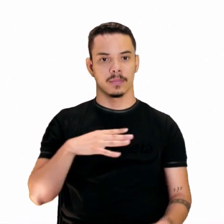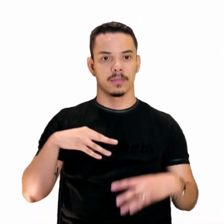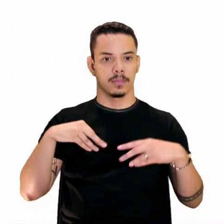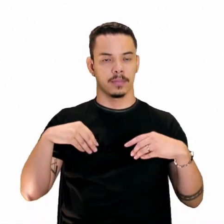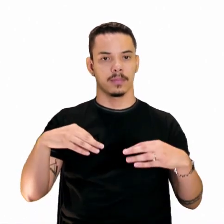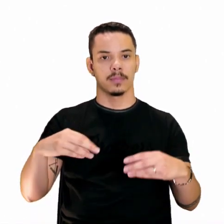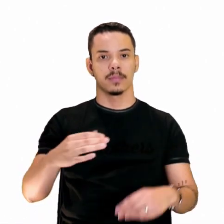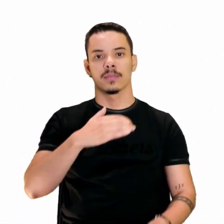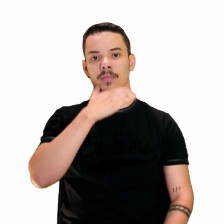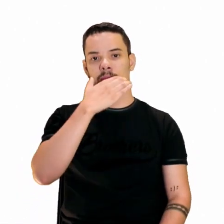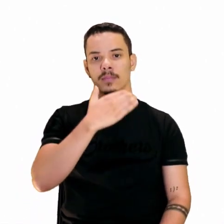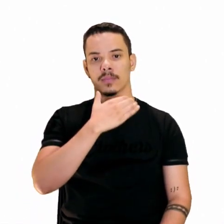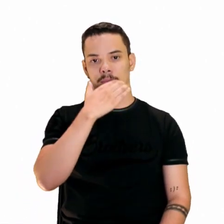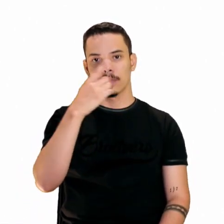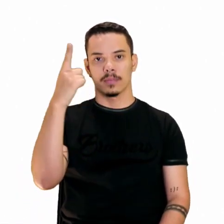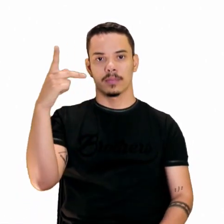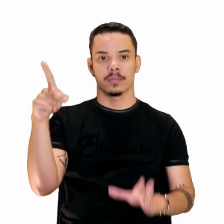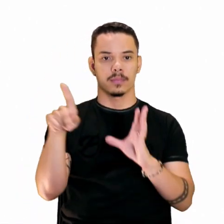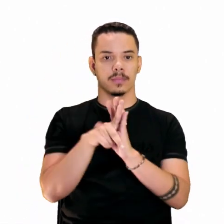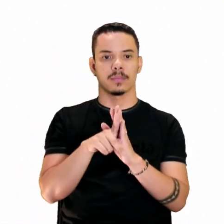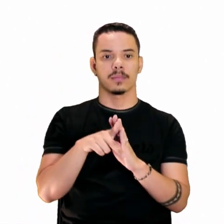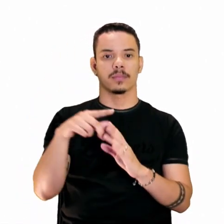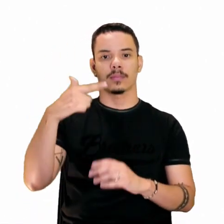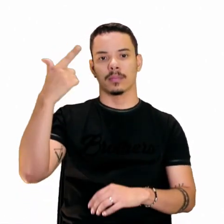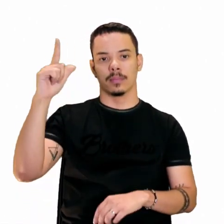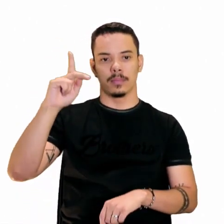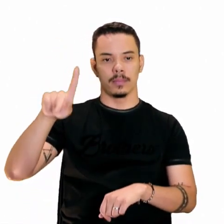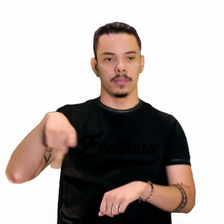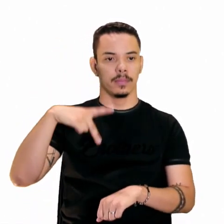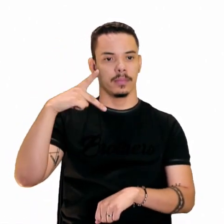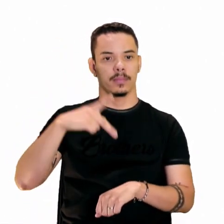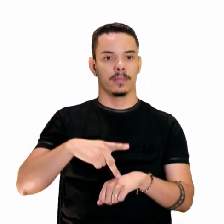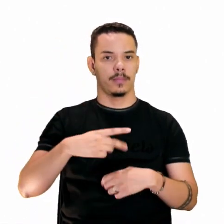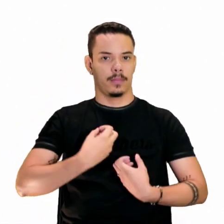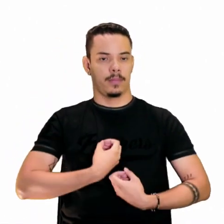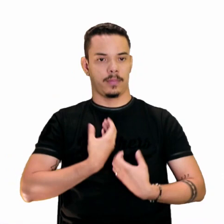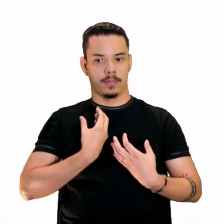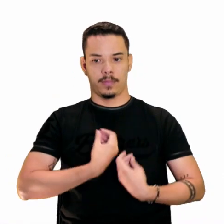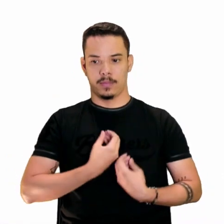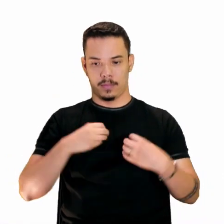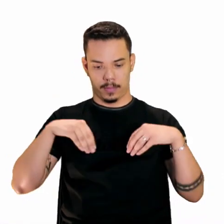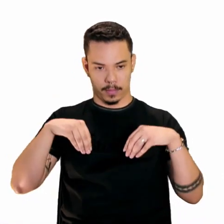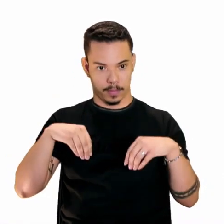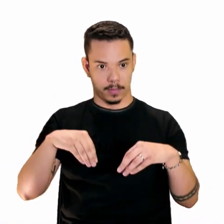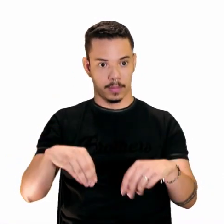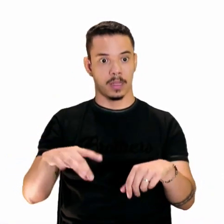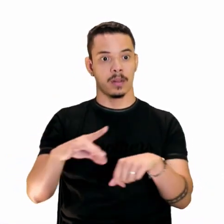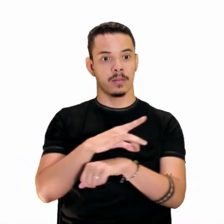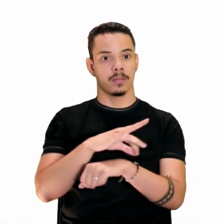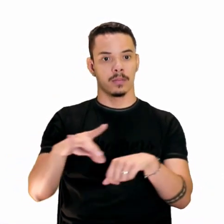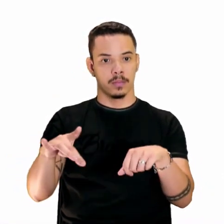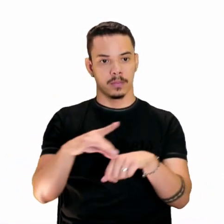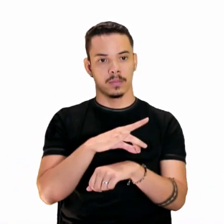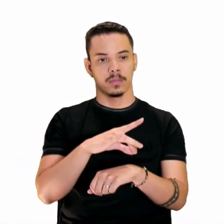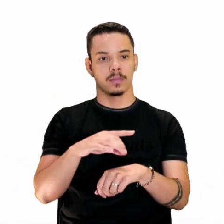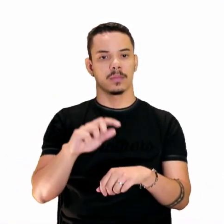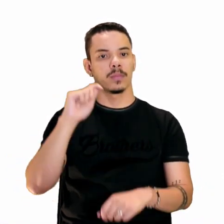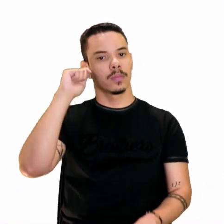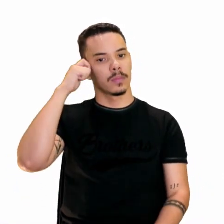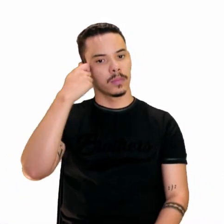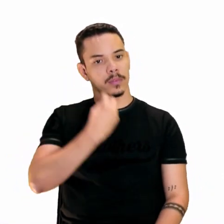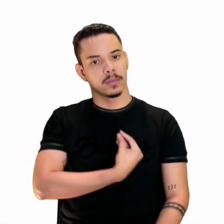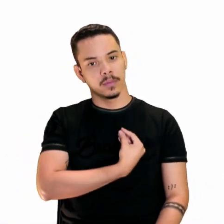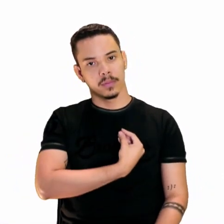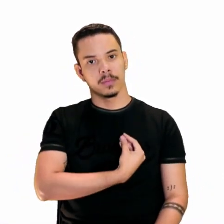onde canto gatarunas de Veneza. Os poetas da minha terra são pretos que vivem em torre diametista.